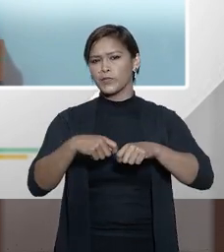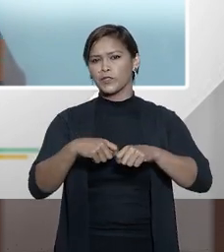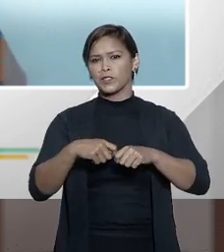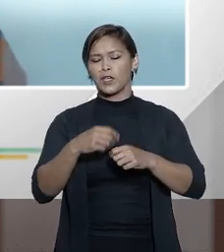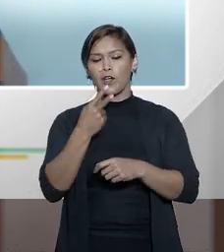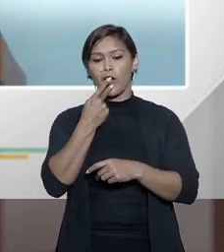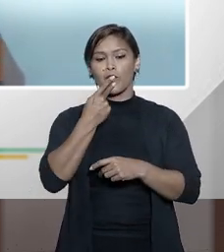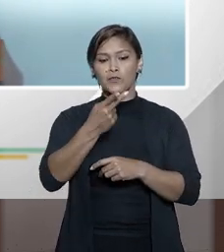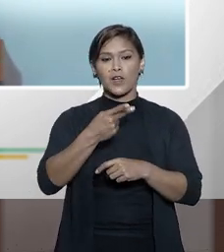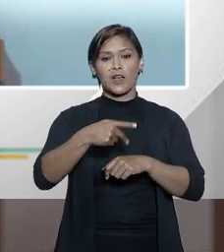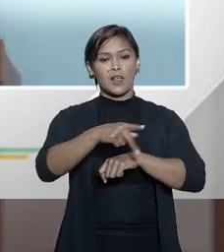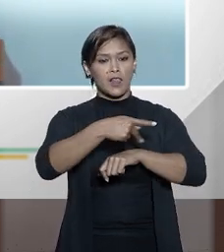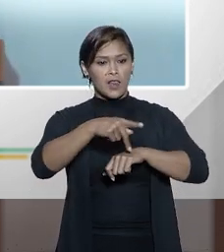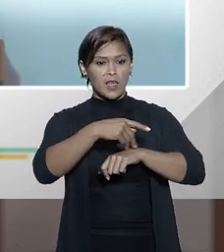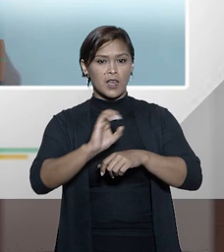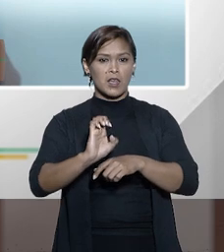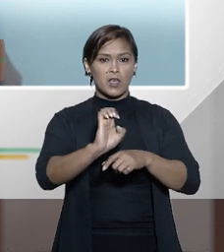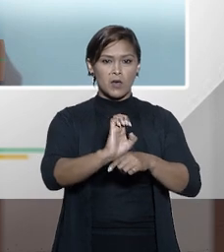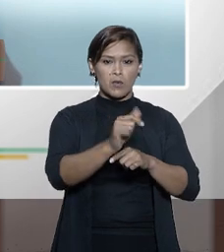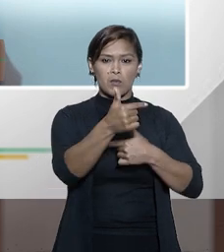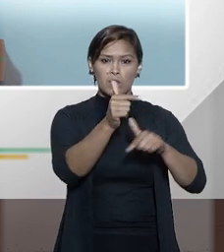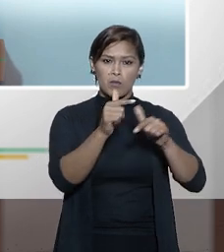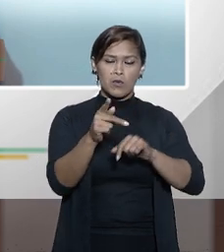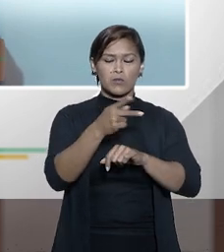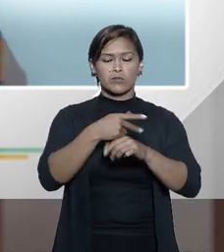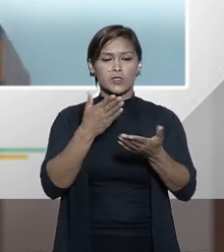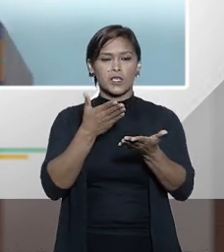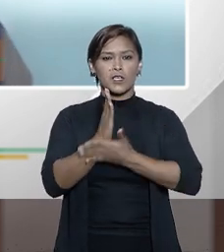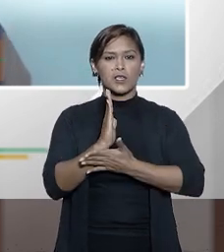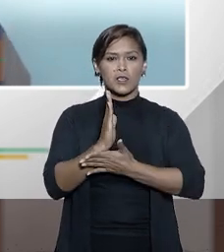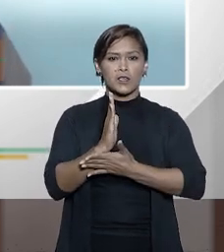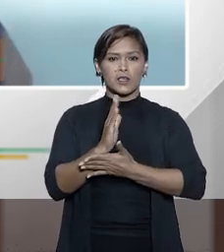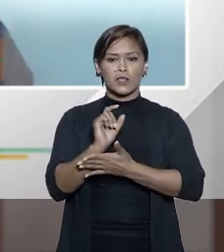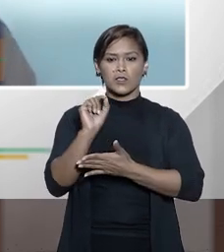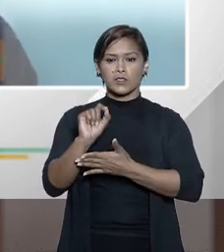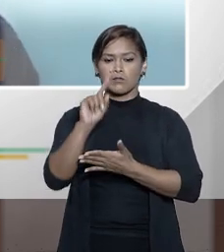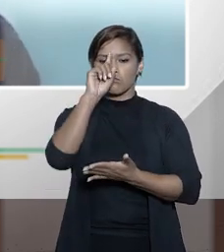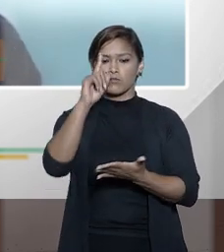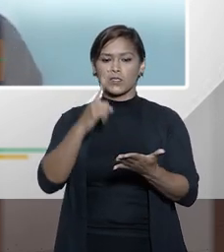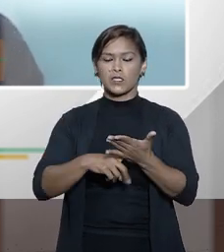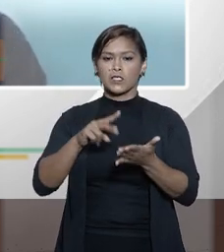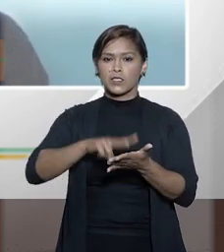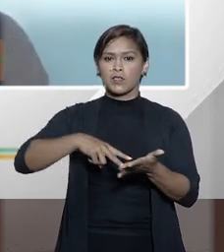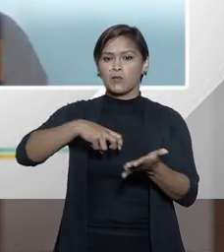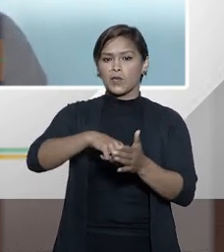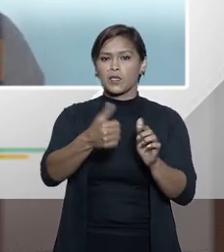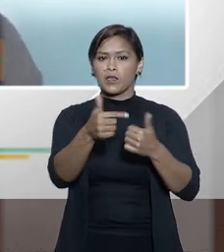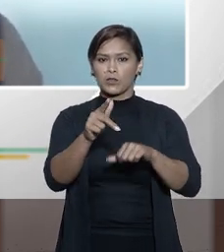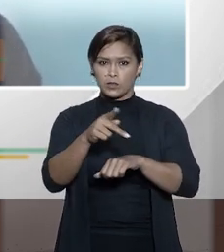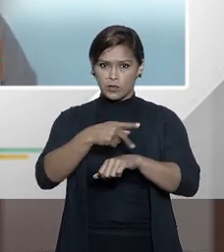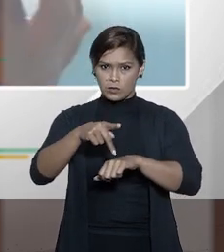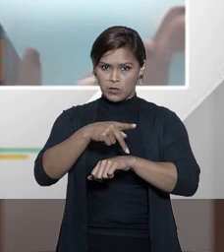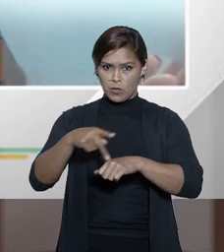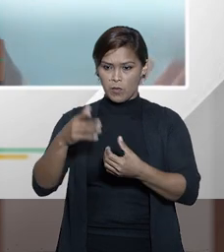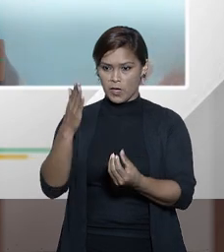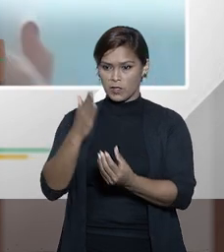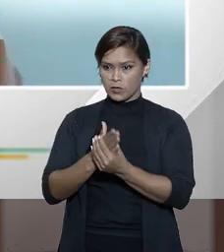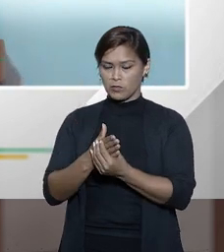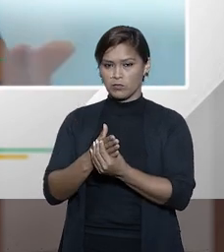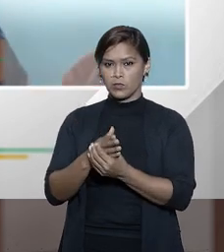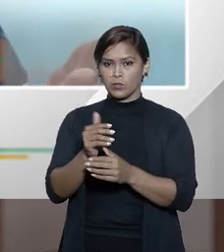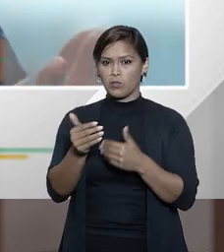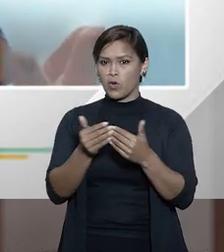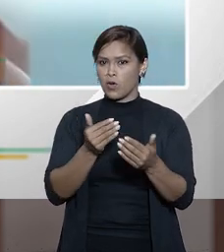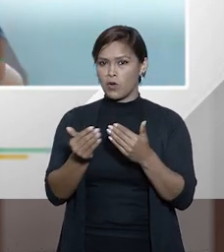prometer a nenhum estado estrangeiro que reconheceria uma decisão penal estrangeira num caso